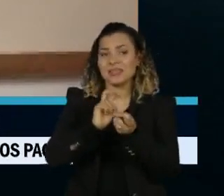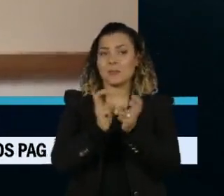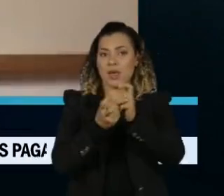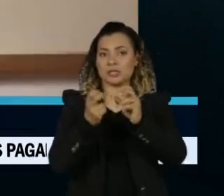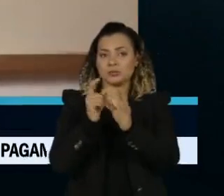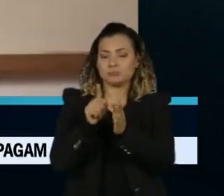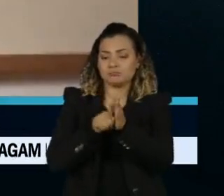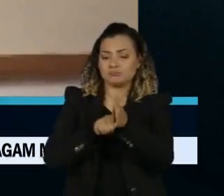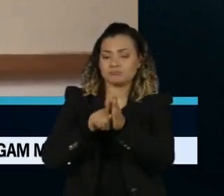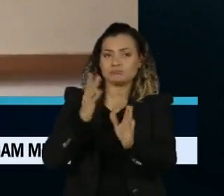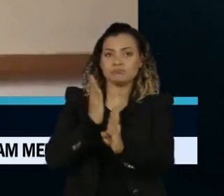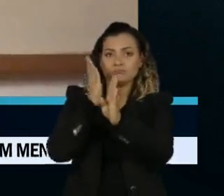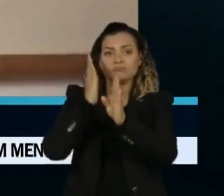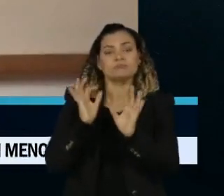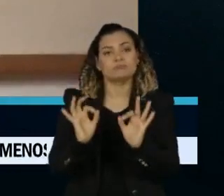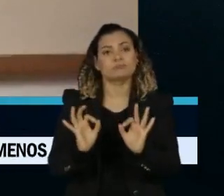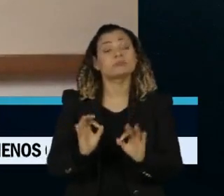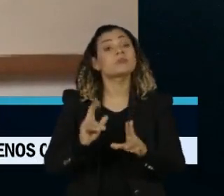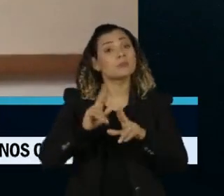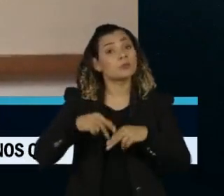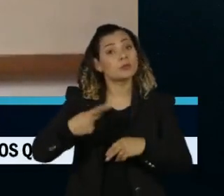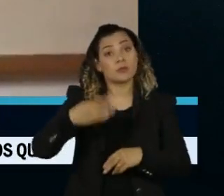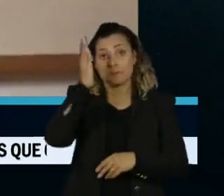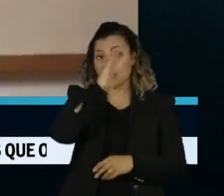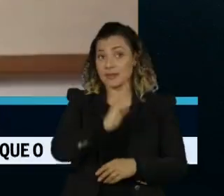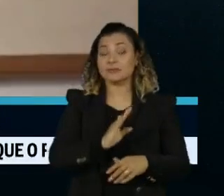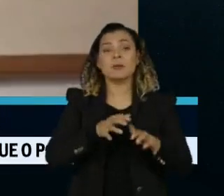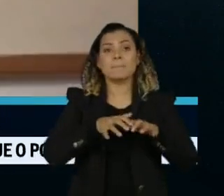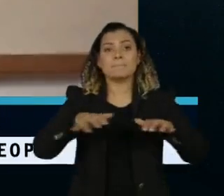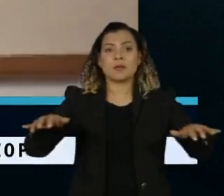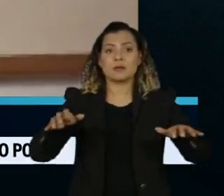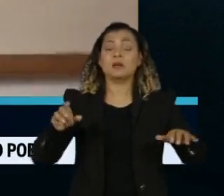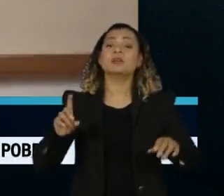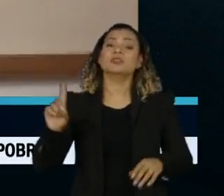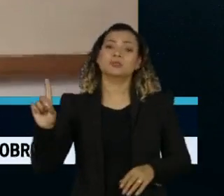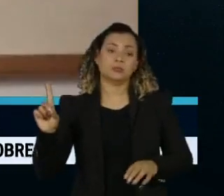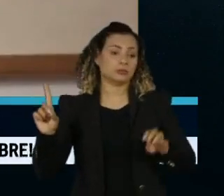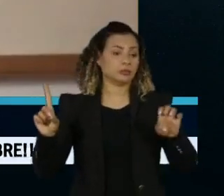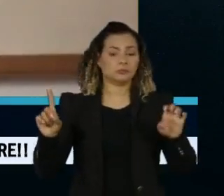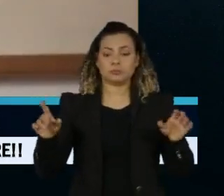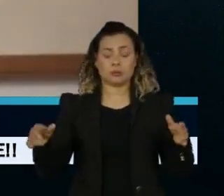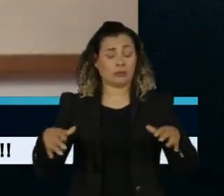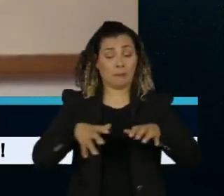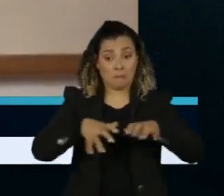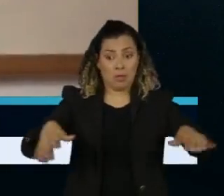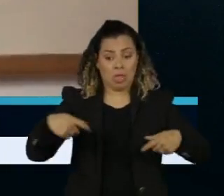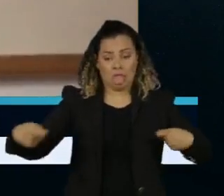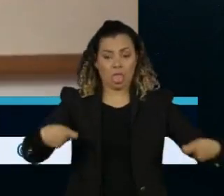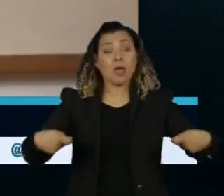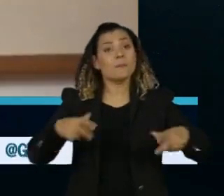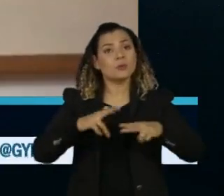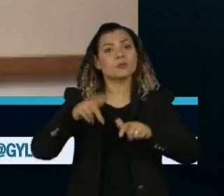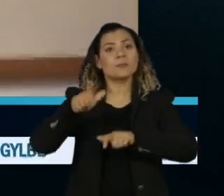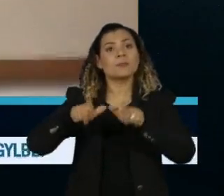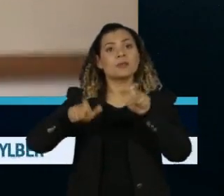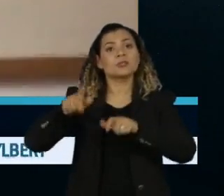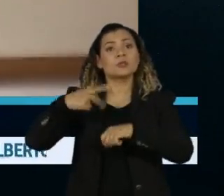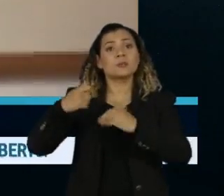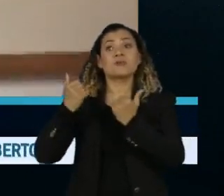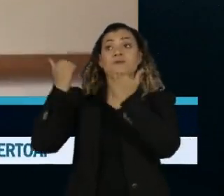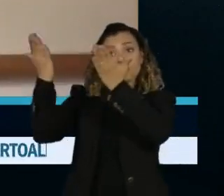O país está ficando cada vez mais polarizado do que direita e esquerda, e as pessoas estão fazendo mais questão de votar no exterior.